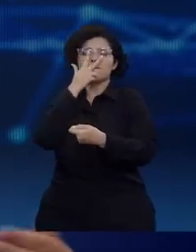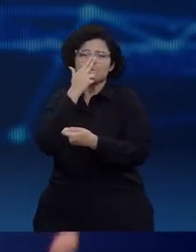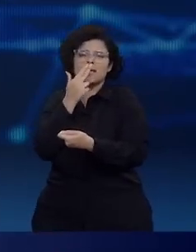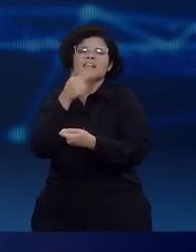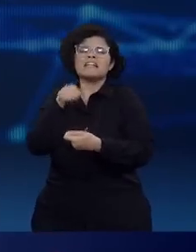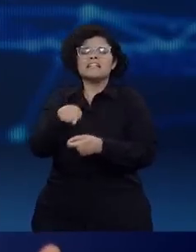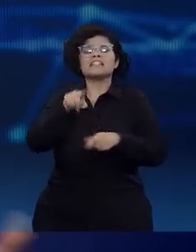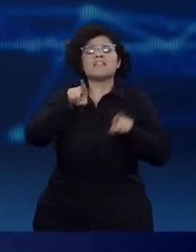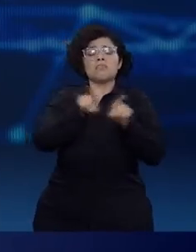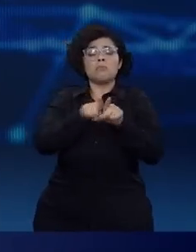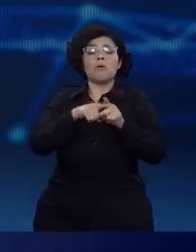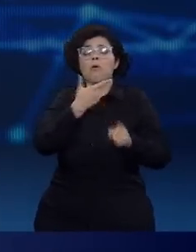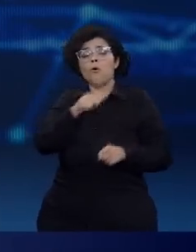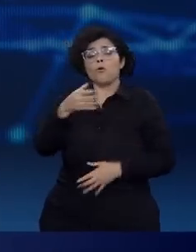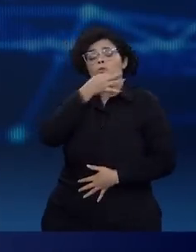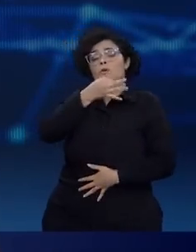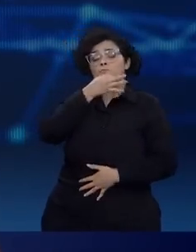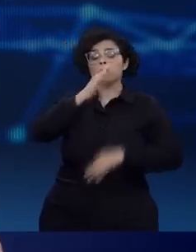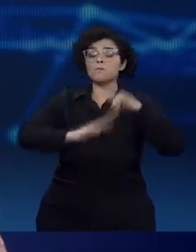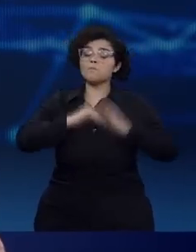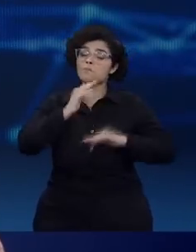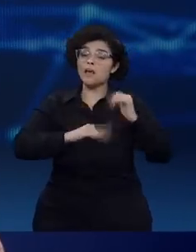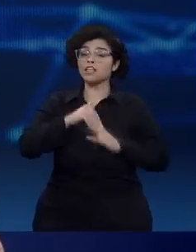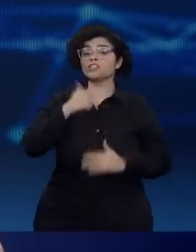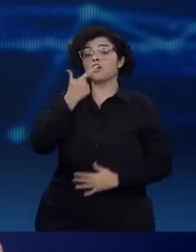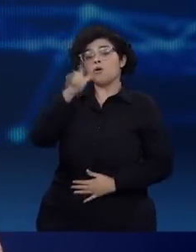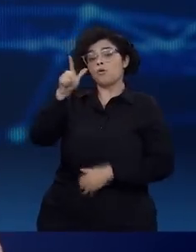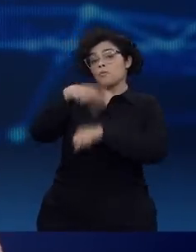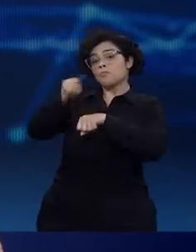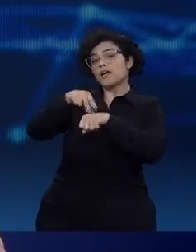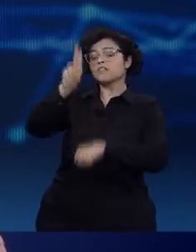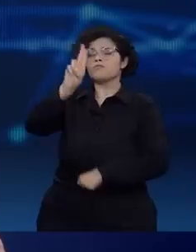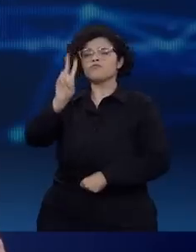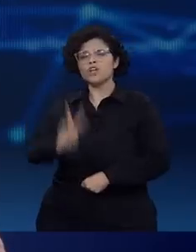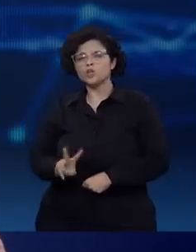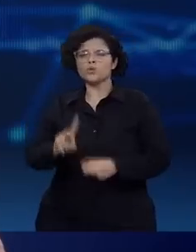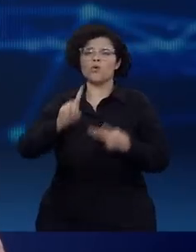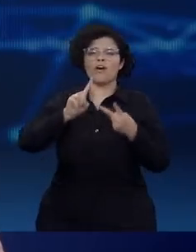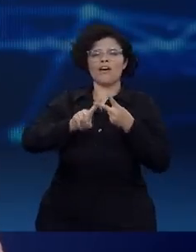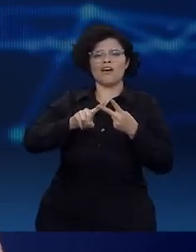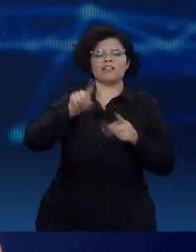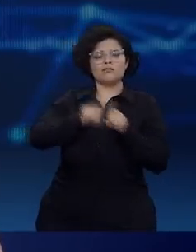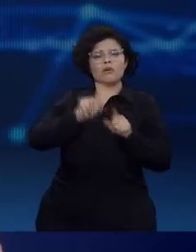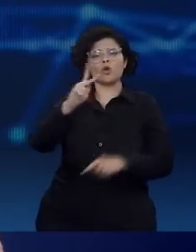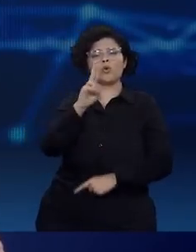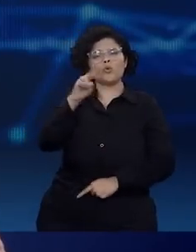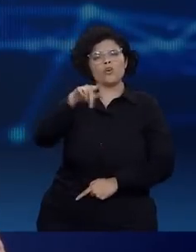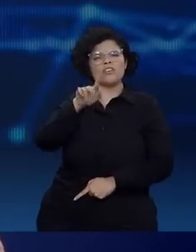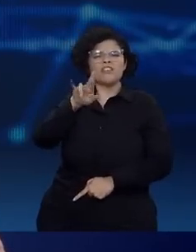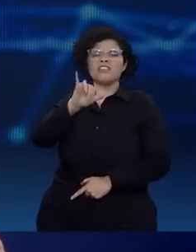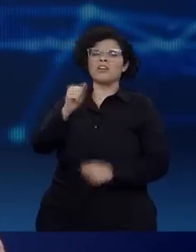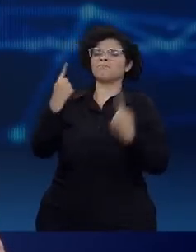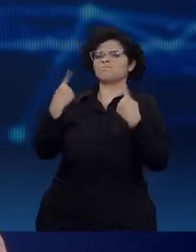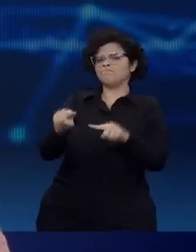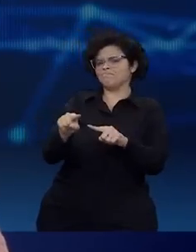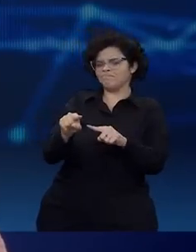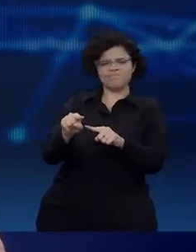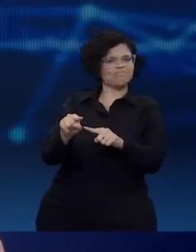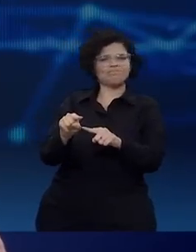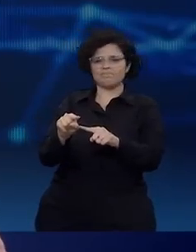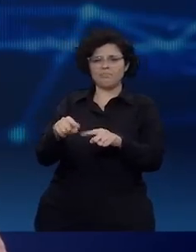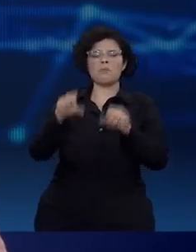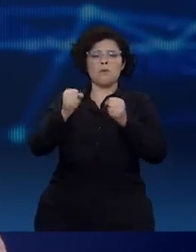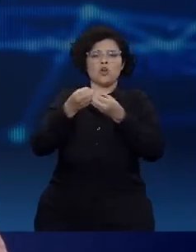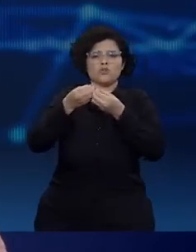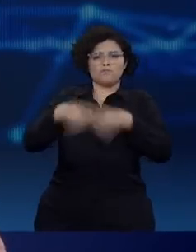de como essas práticas ocorreram em países como Venezuela ou Hungria. Eu queria saber se os senhores se comprometem, caso eleitos, a